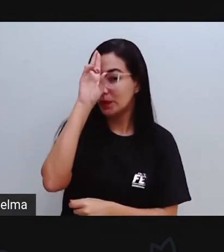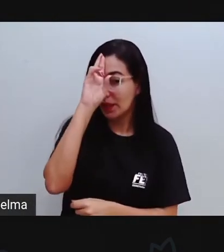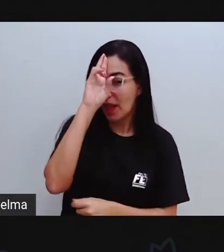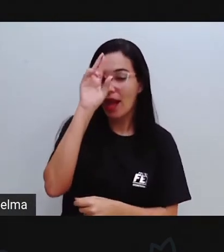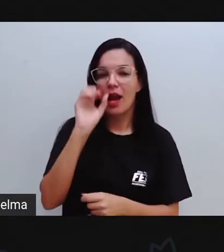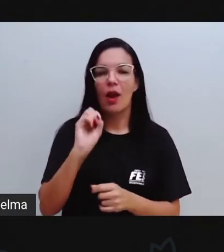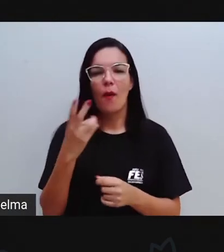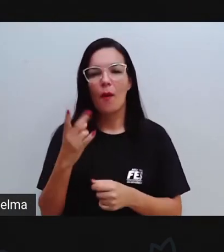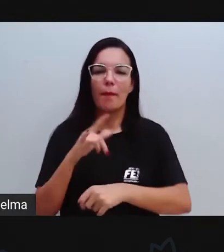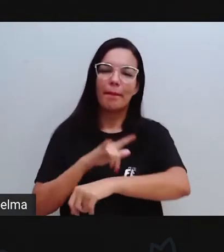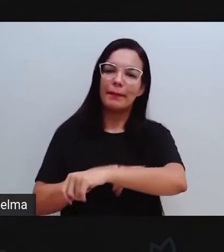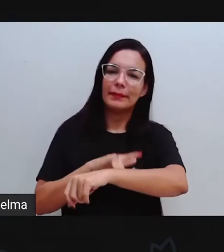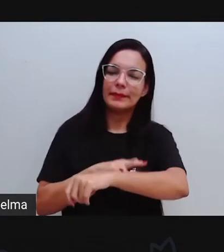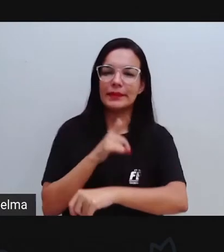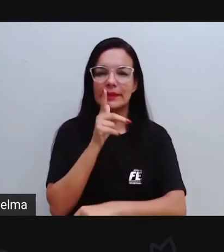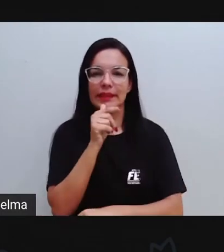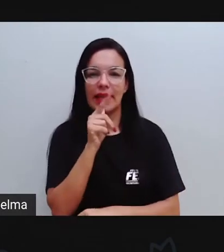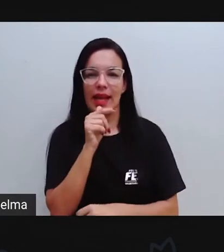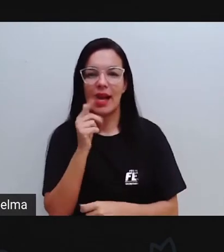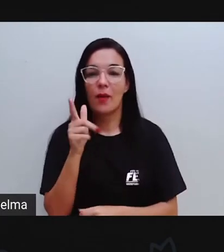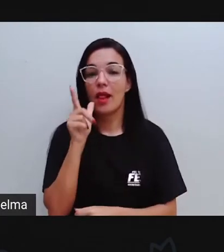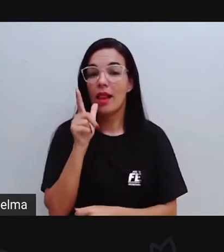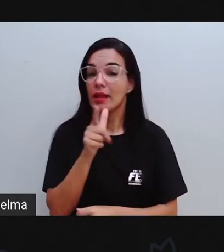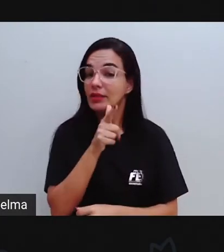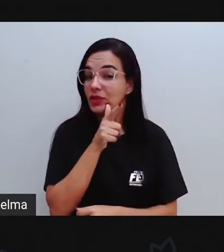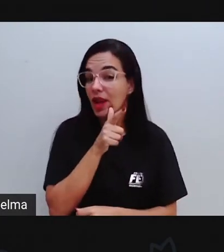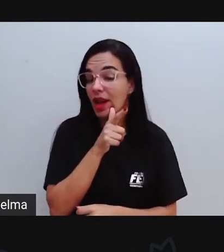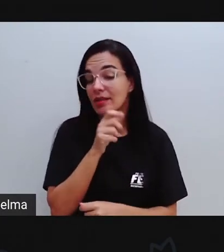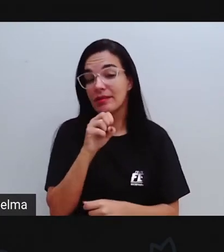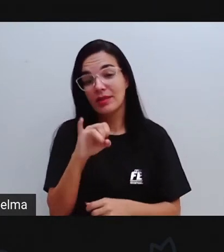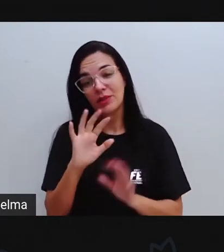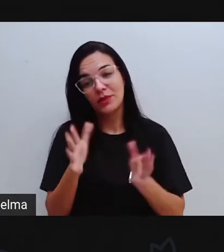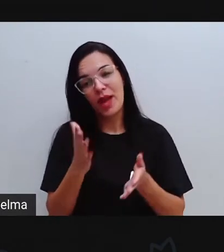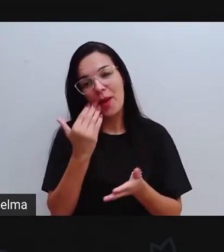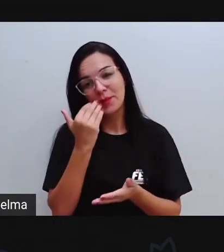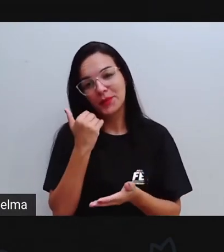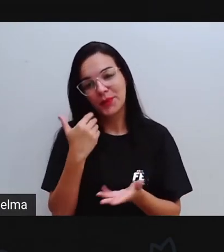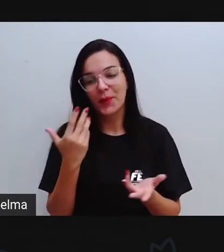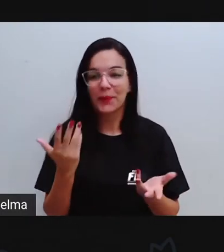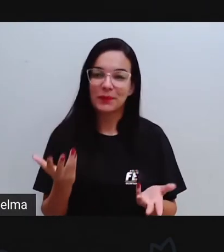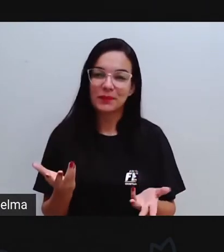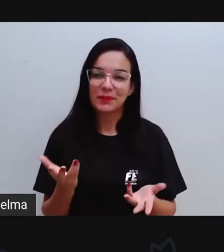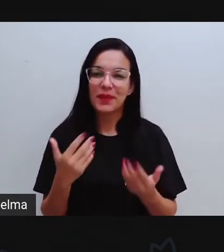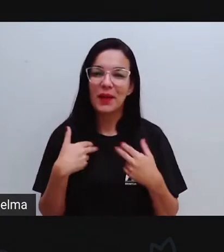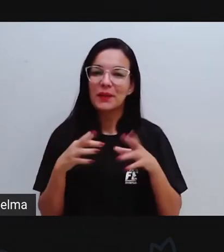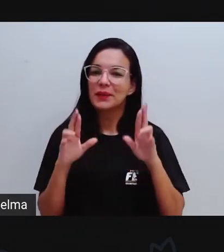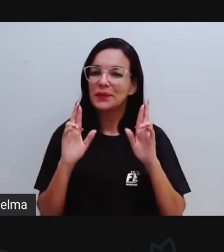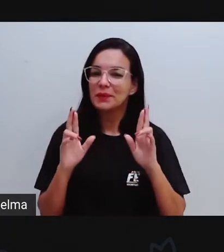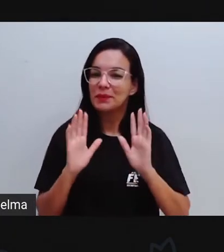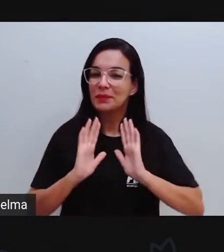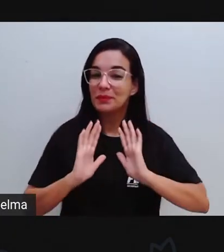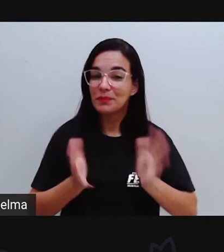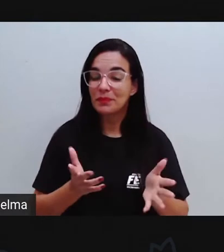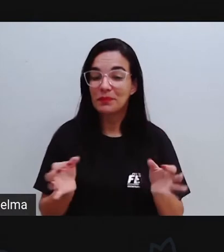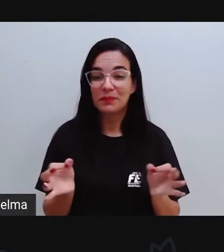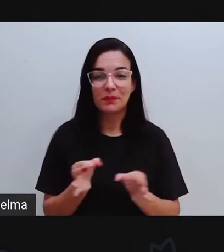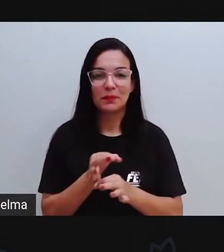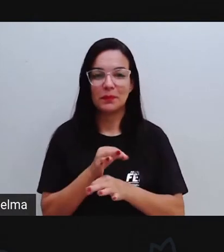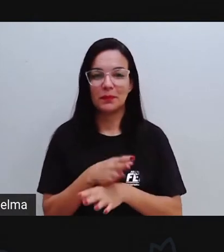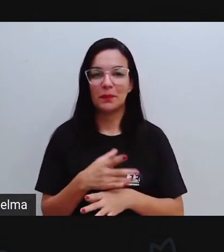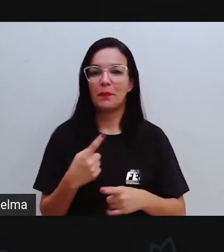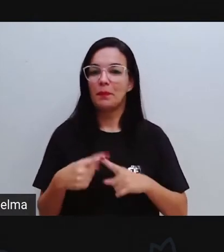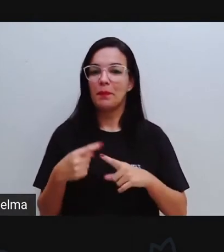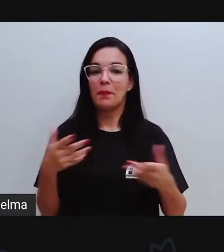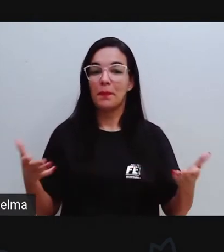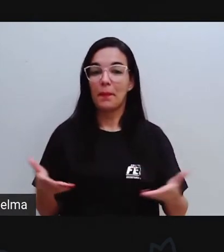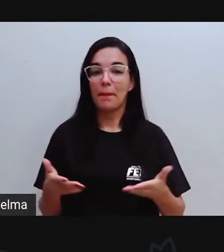ainda, ir ao banheiro, tomar uma água, lanchar quem já tinha almoçado e estava com fome. Eu espero que vocês já tenham feito isso, porque